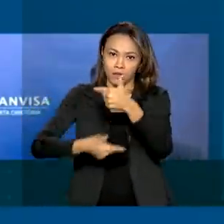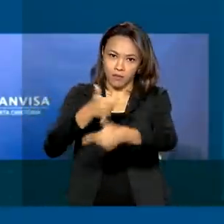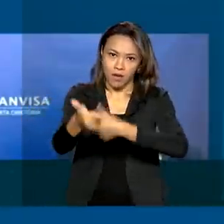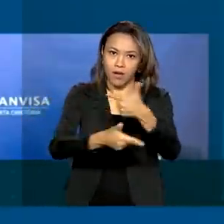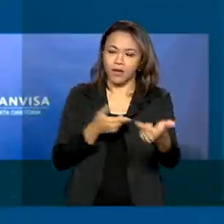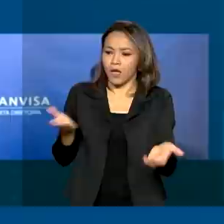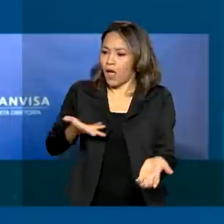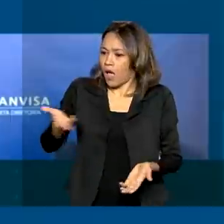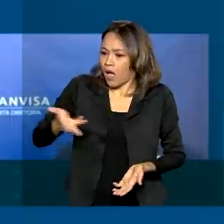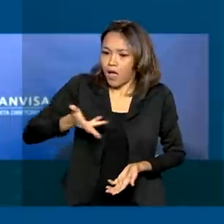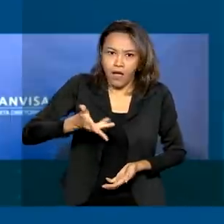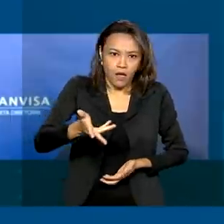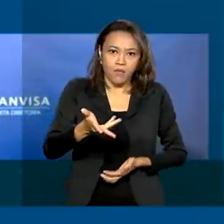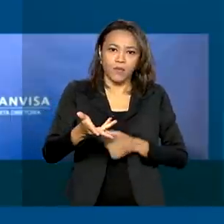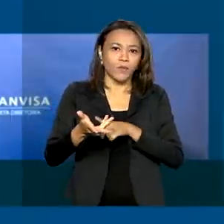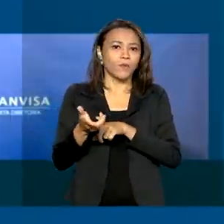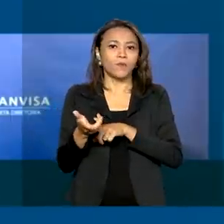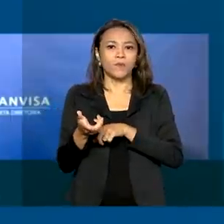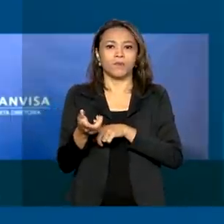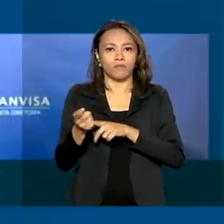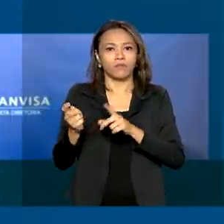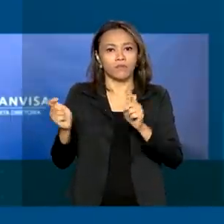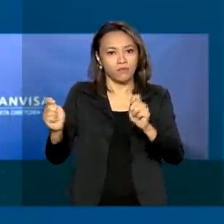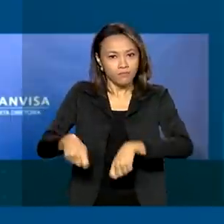mais rápida maneira possível.